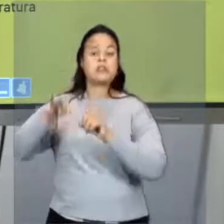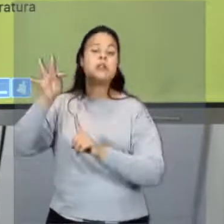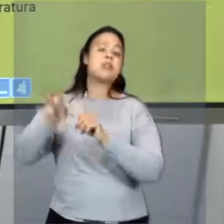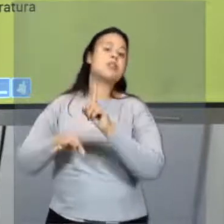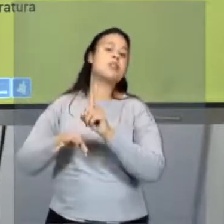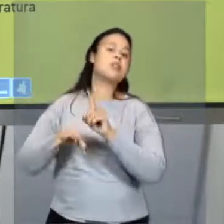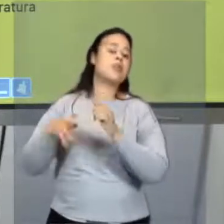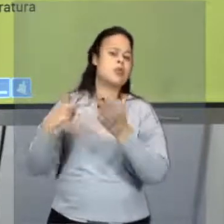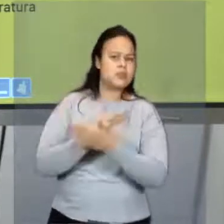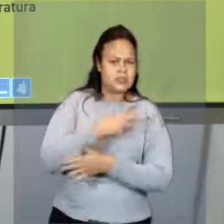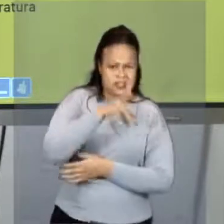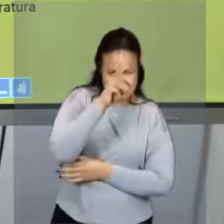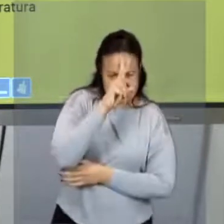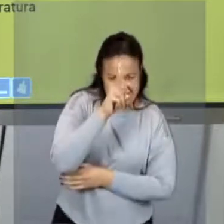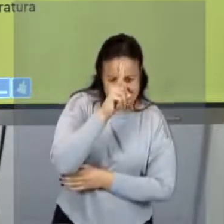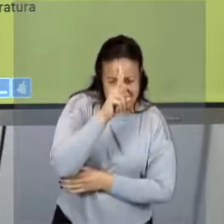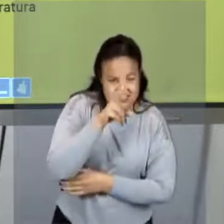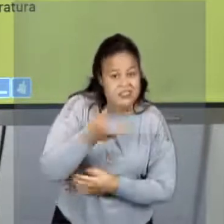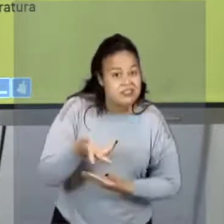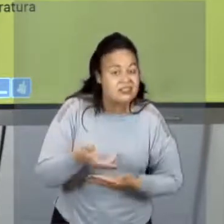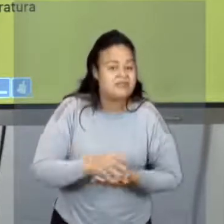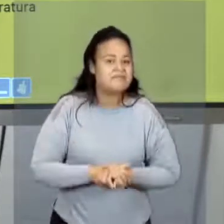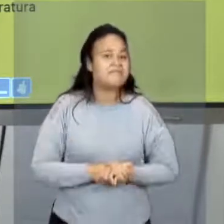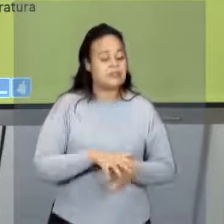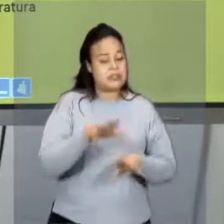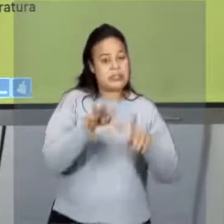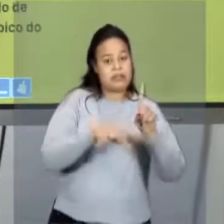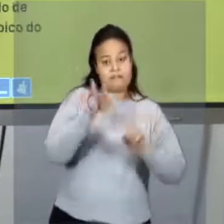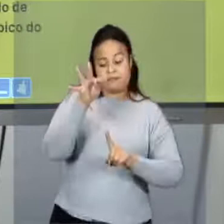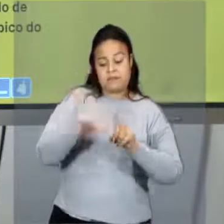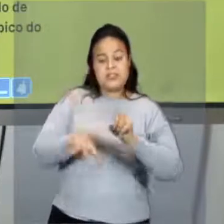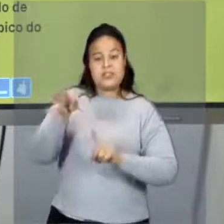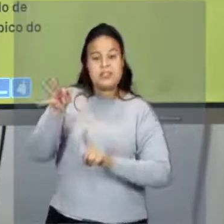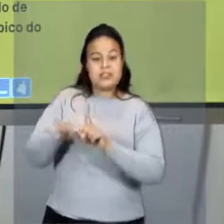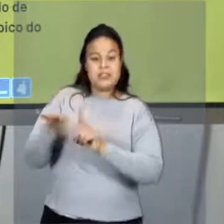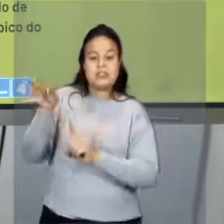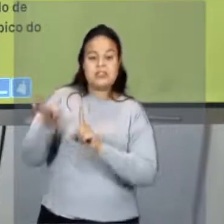na segunda-feira? Olha aqui, gente. A variação de temperatura aqui,